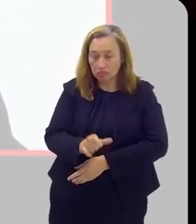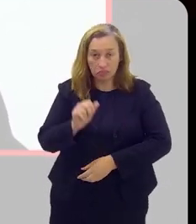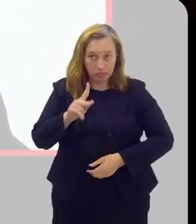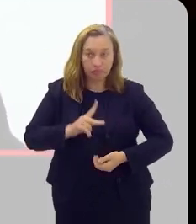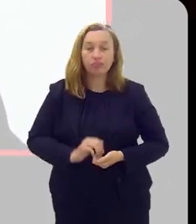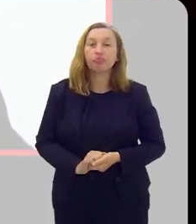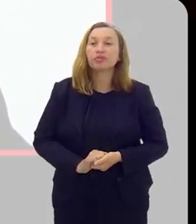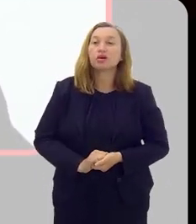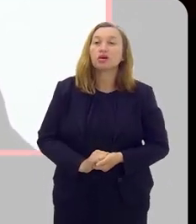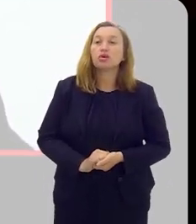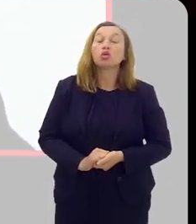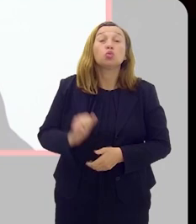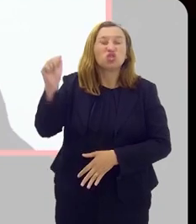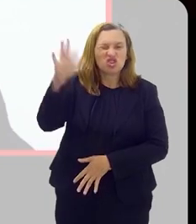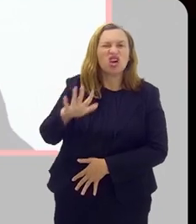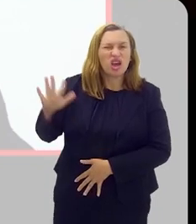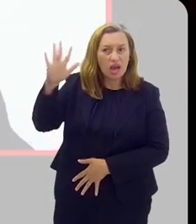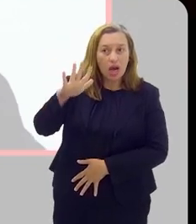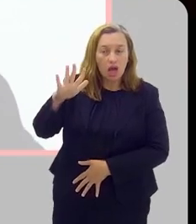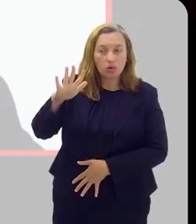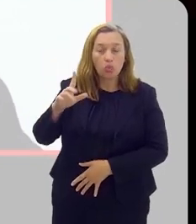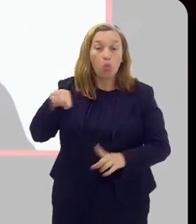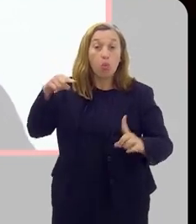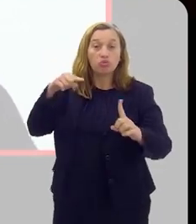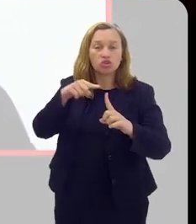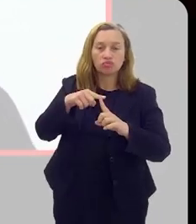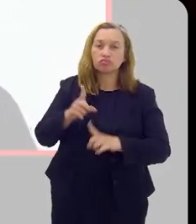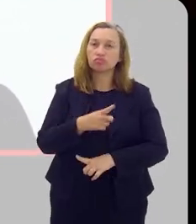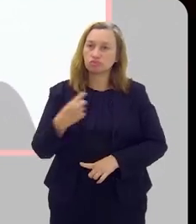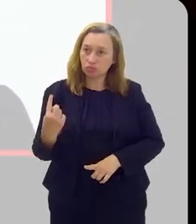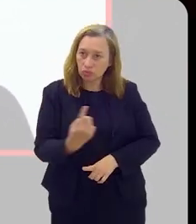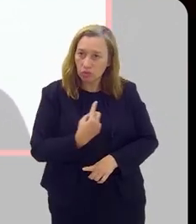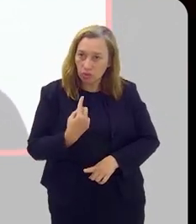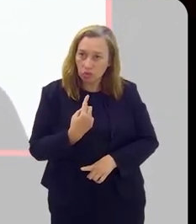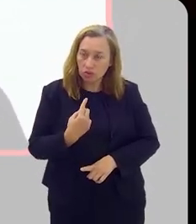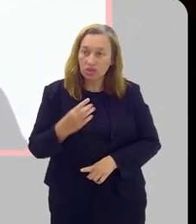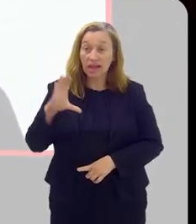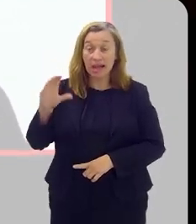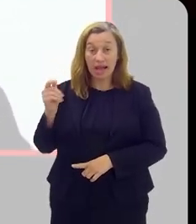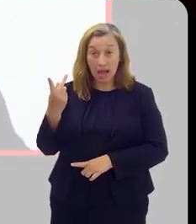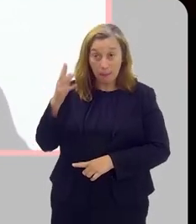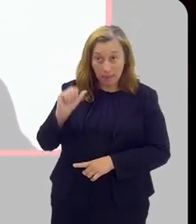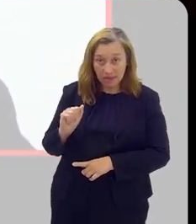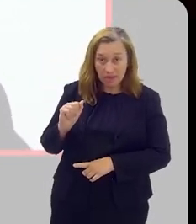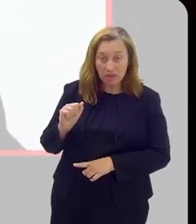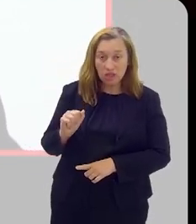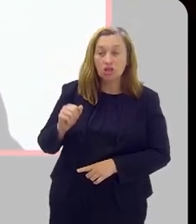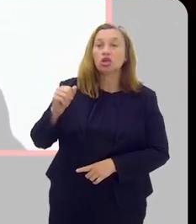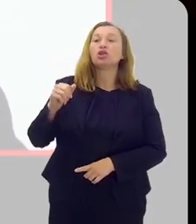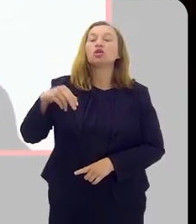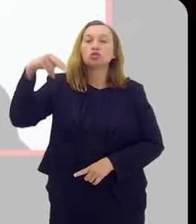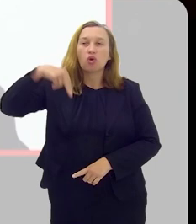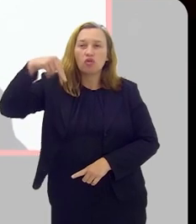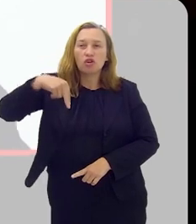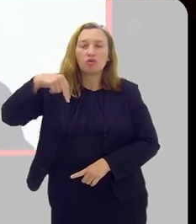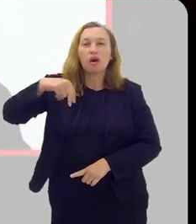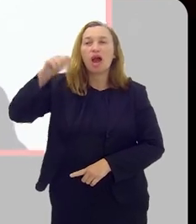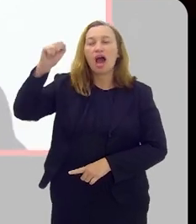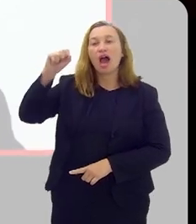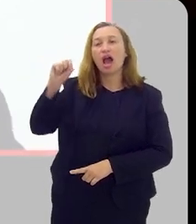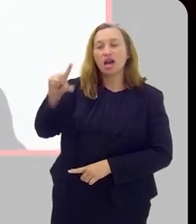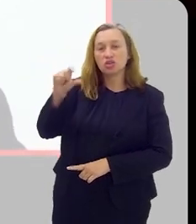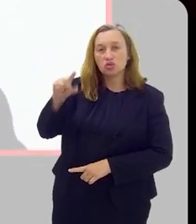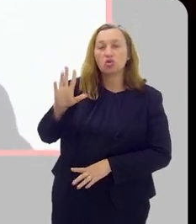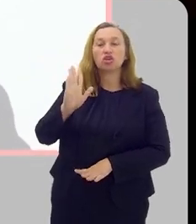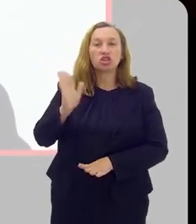paciente. De uma forma geral, o grande objetivo nosso e da campanha, por exemplo, do novembro azul, como a gente já falou no